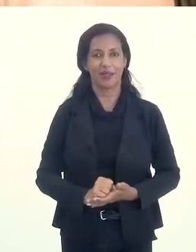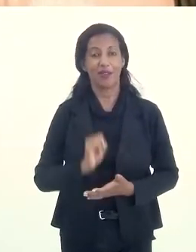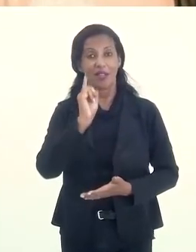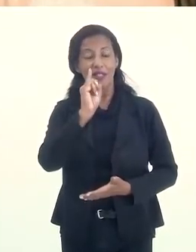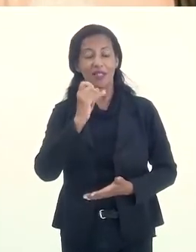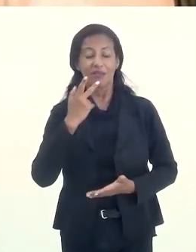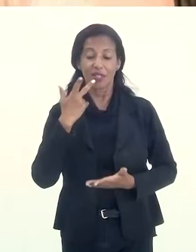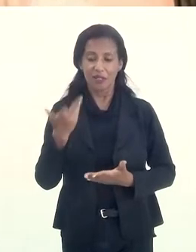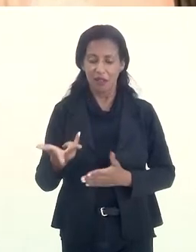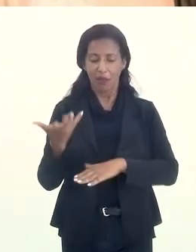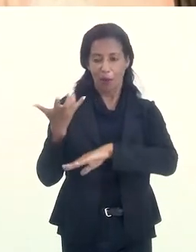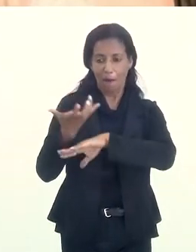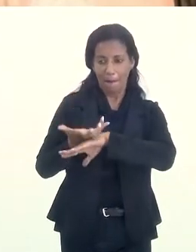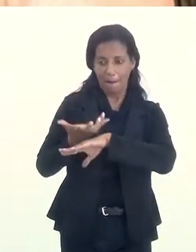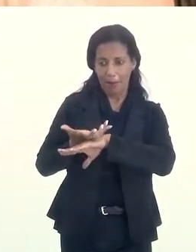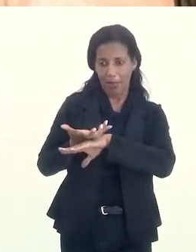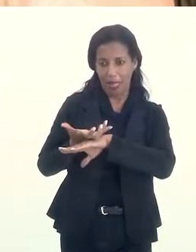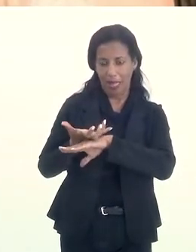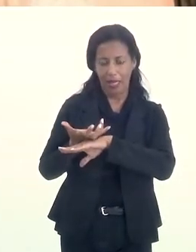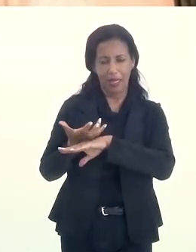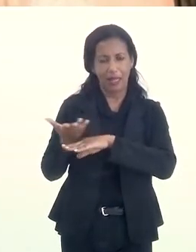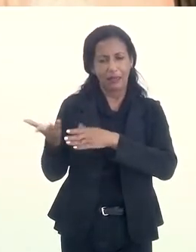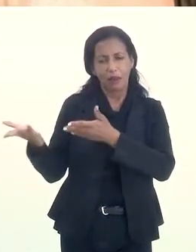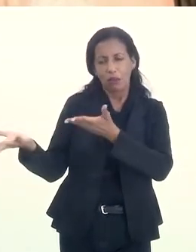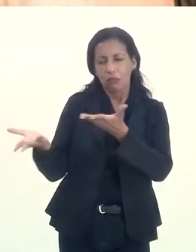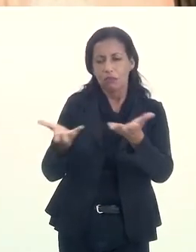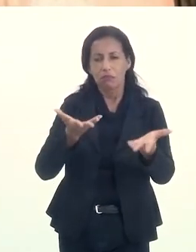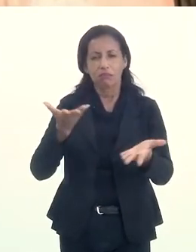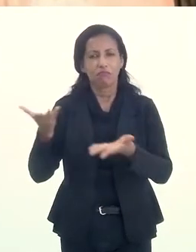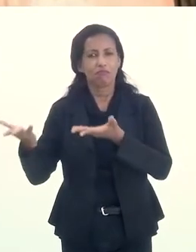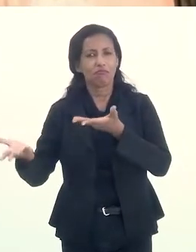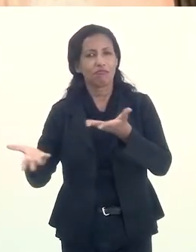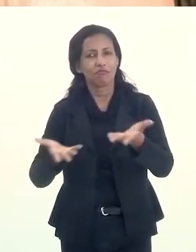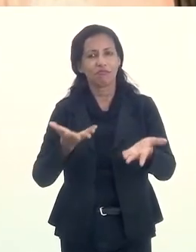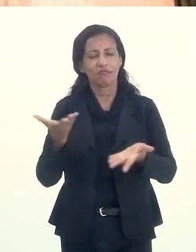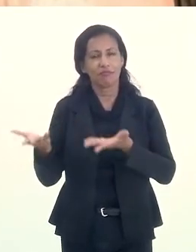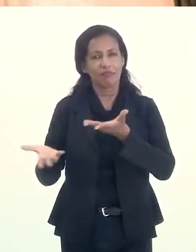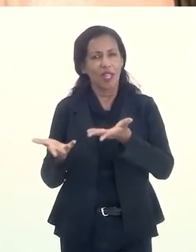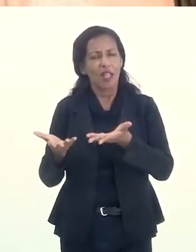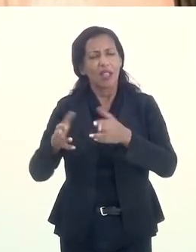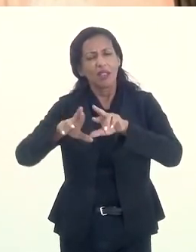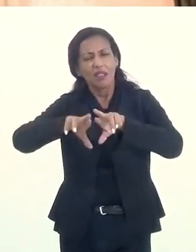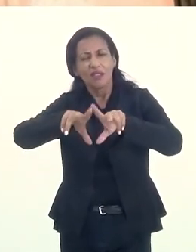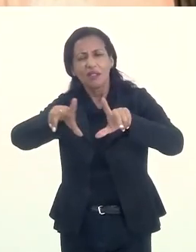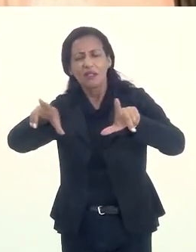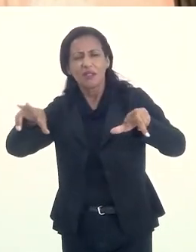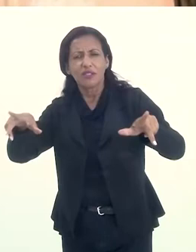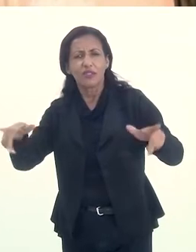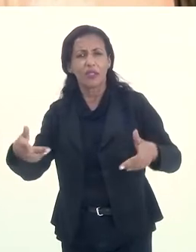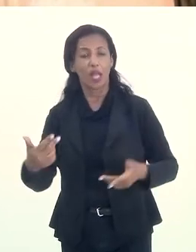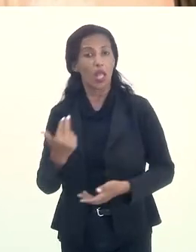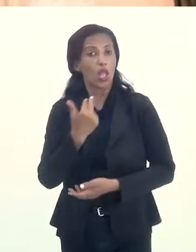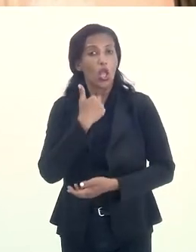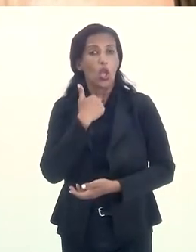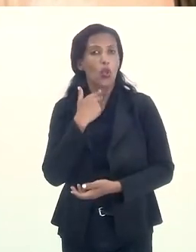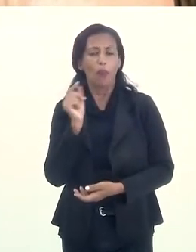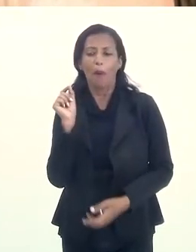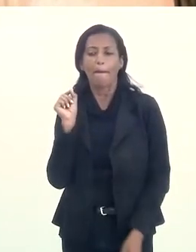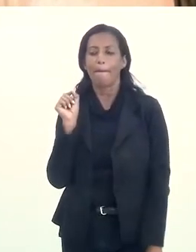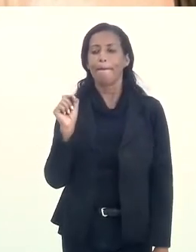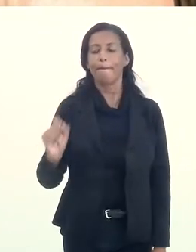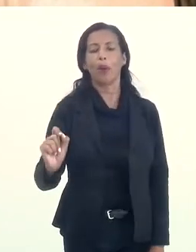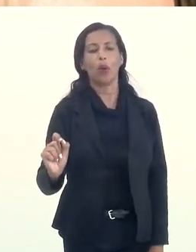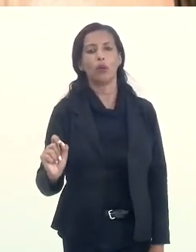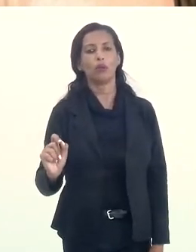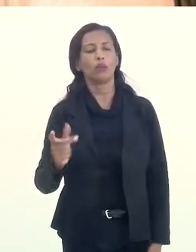porque se nós estamos lidando com uma matéria tão porosa, que comporta tantas divergências, eu não posso